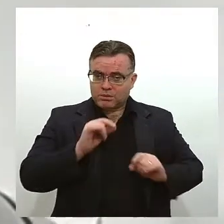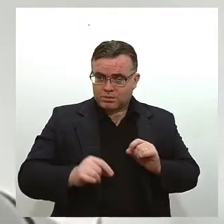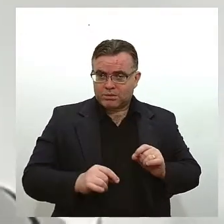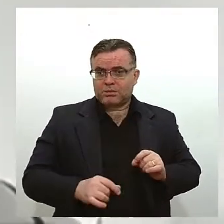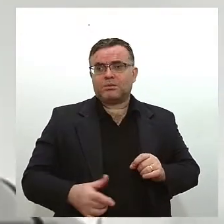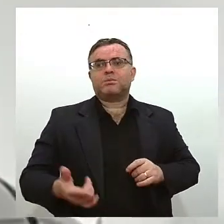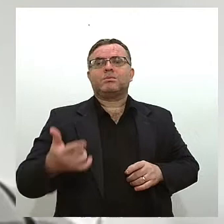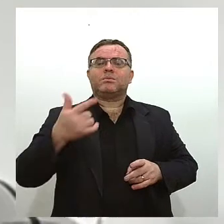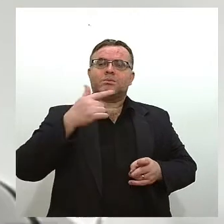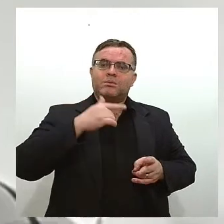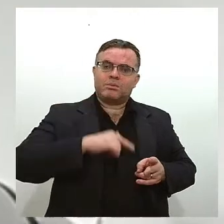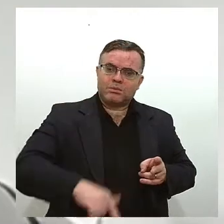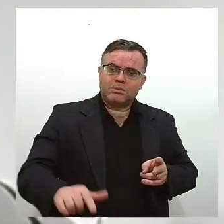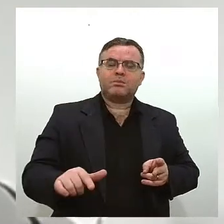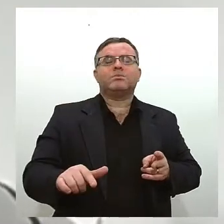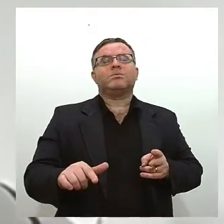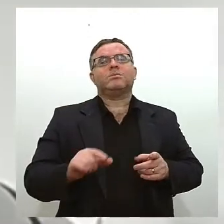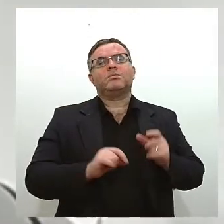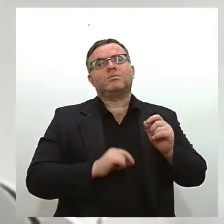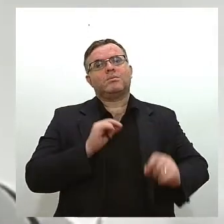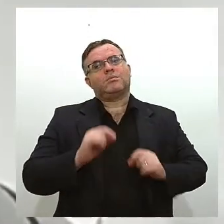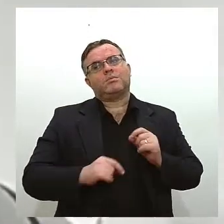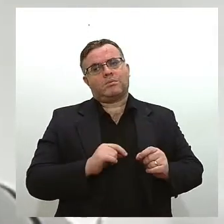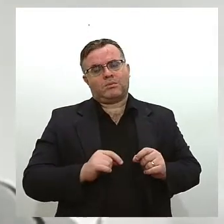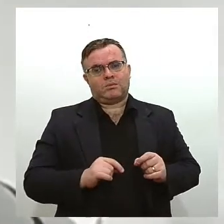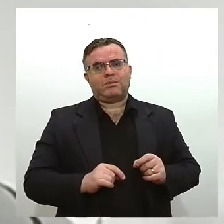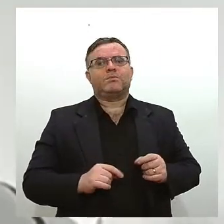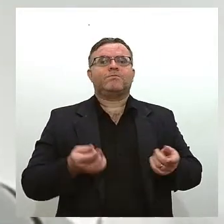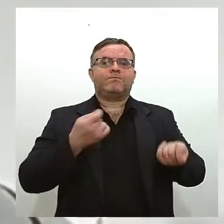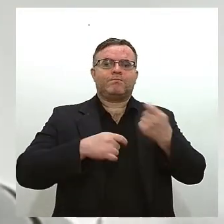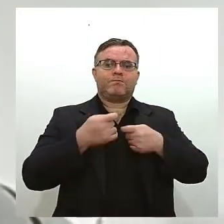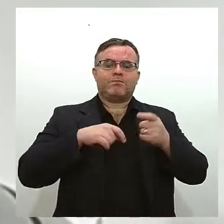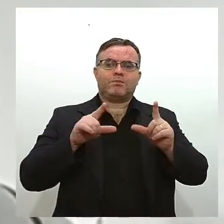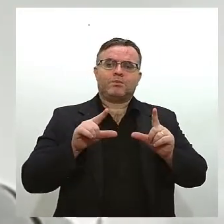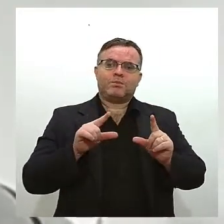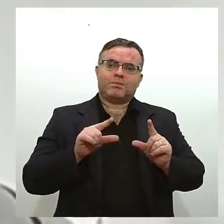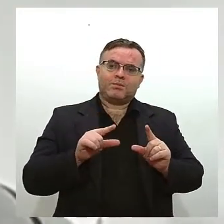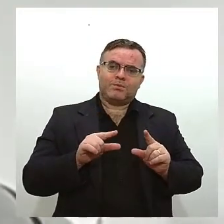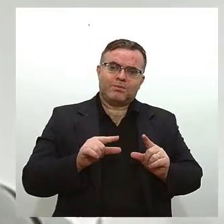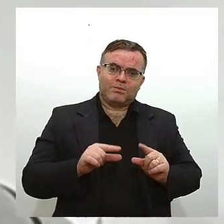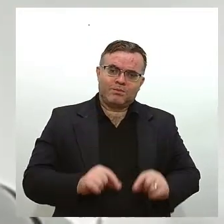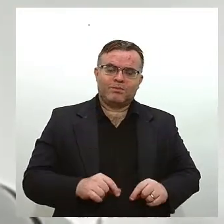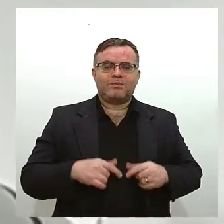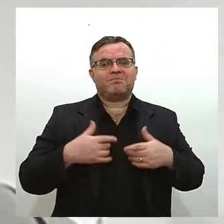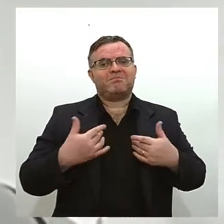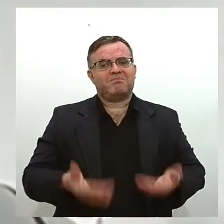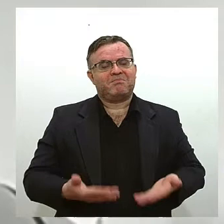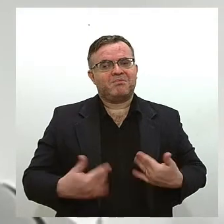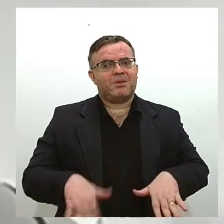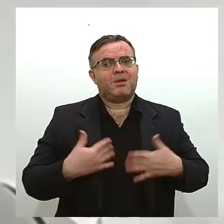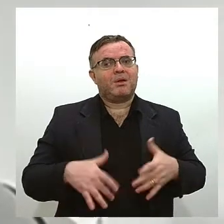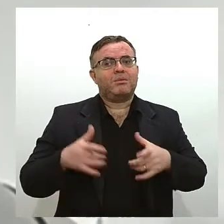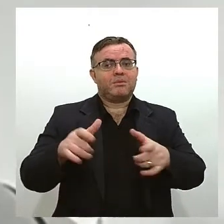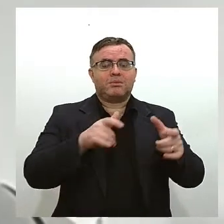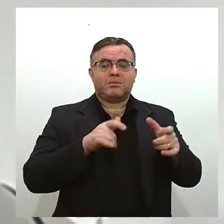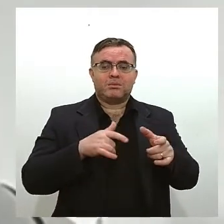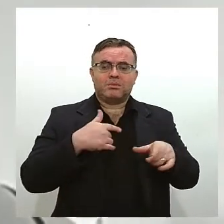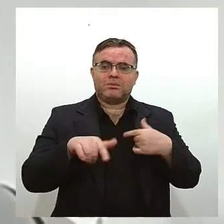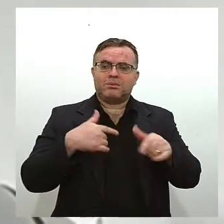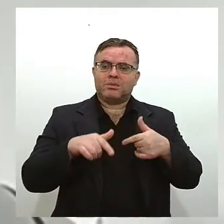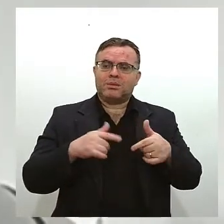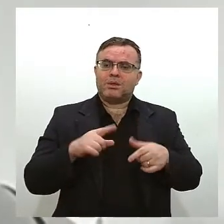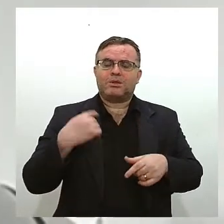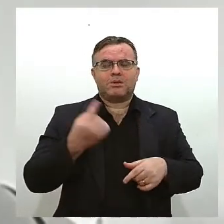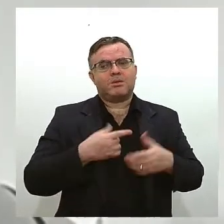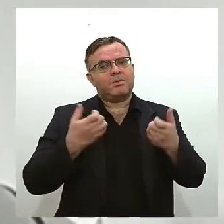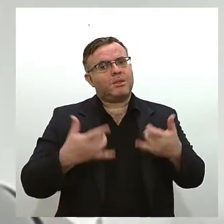novamente os números da economia sentem principalmente o setor de serviços que quando a gente fala em